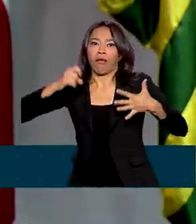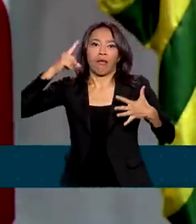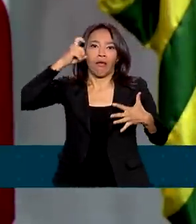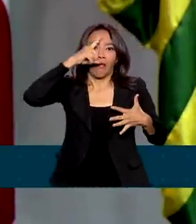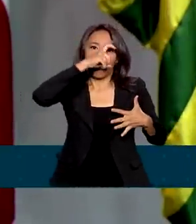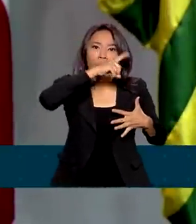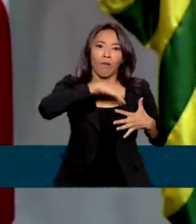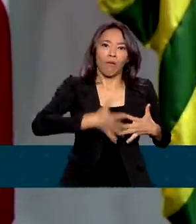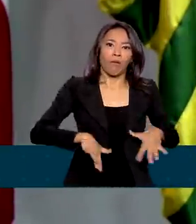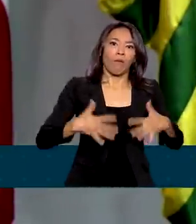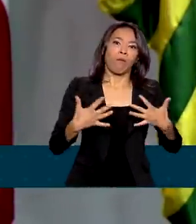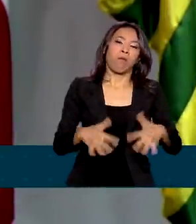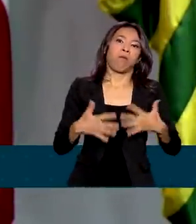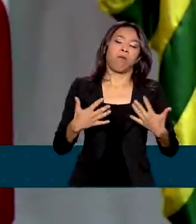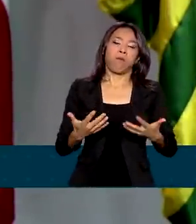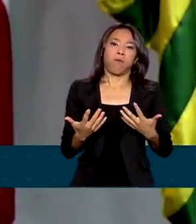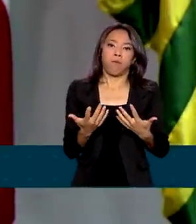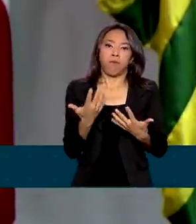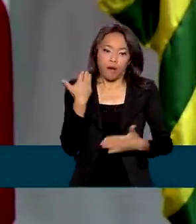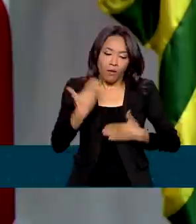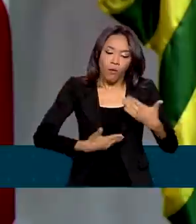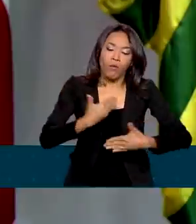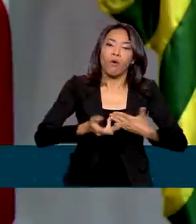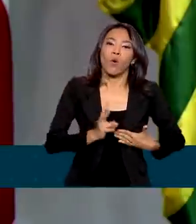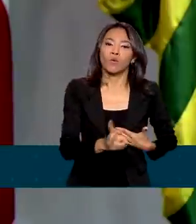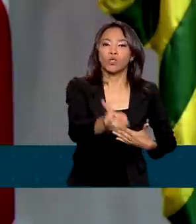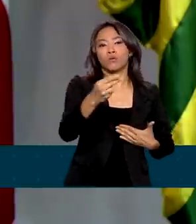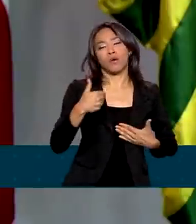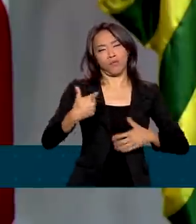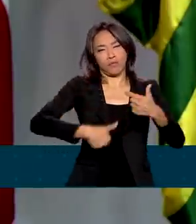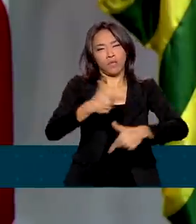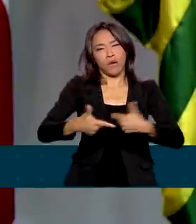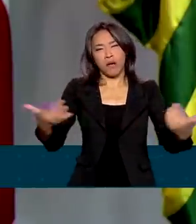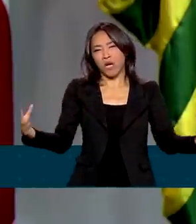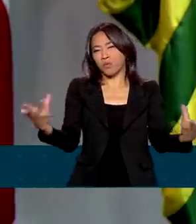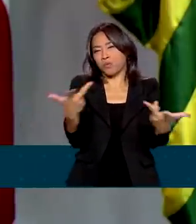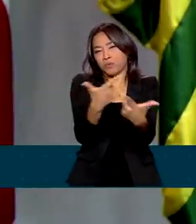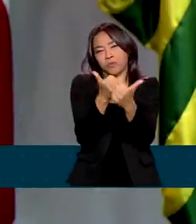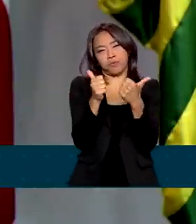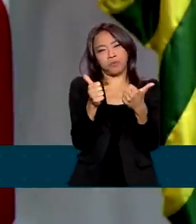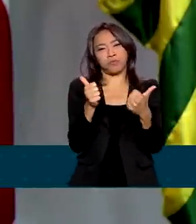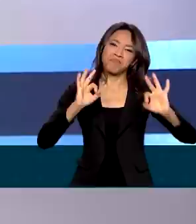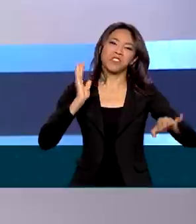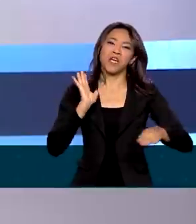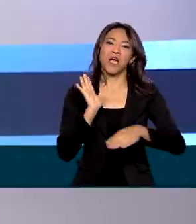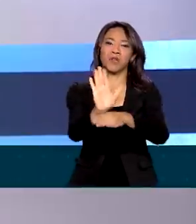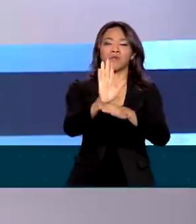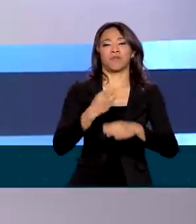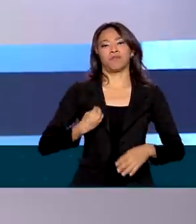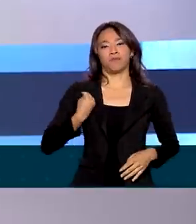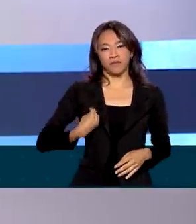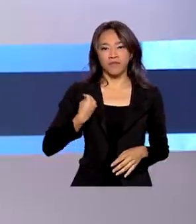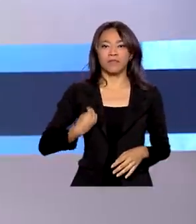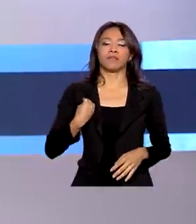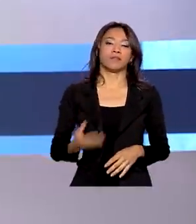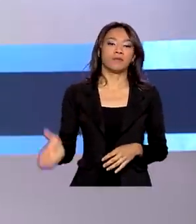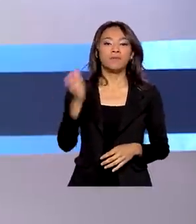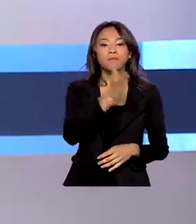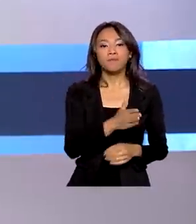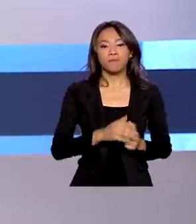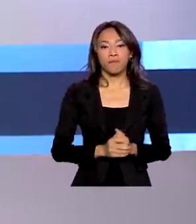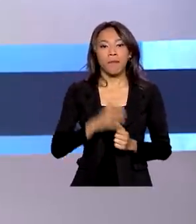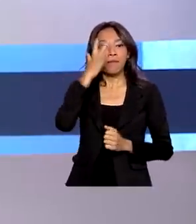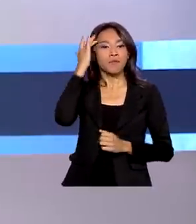vergonha institucional, de desenvolver o trabalho brilhante de salvar vidas. Os habitantes de